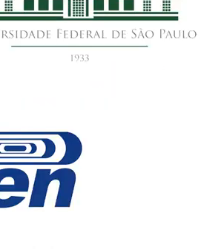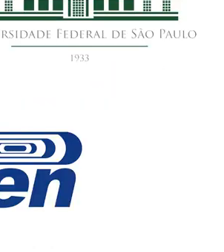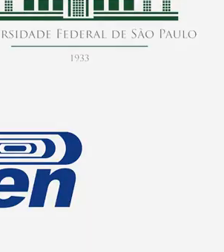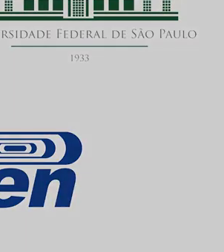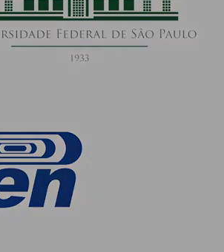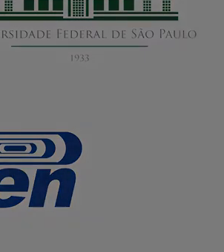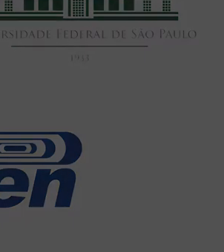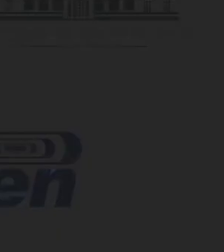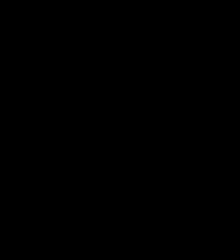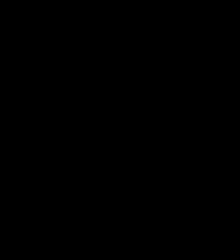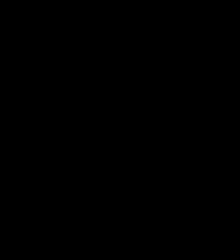E aí Obrigado.